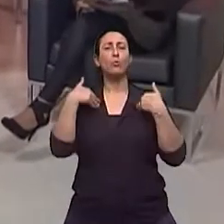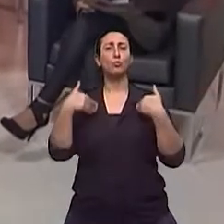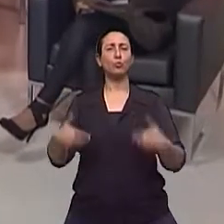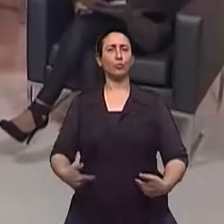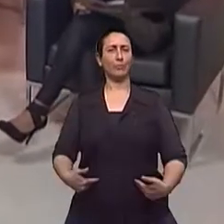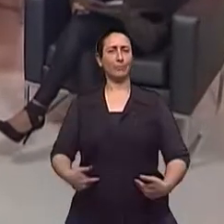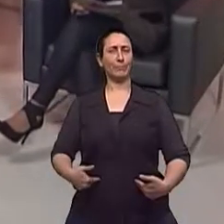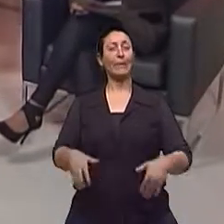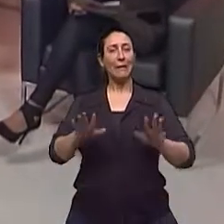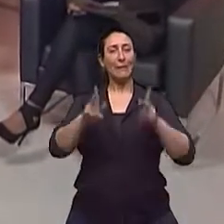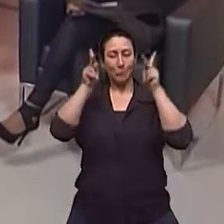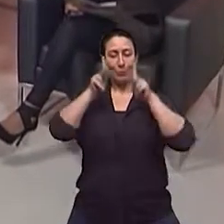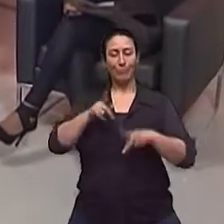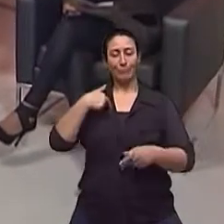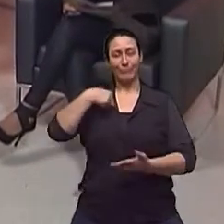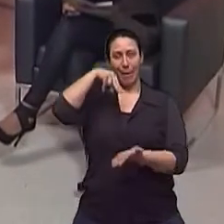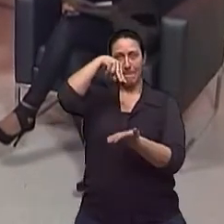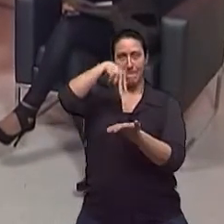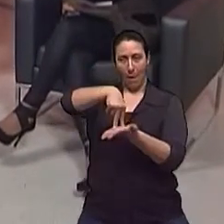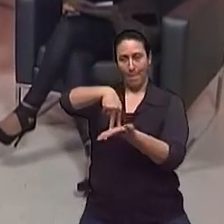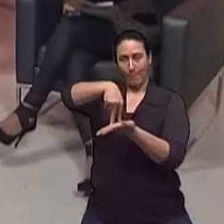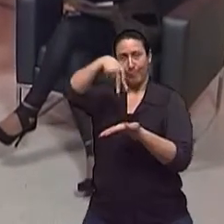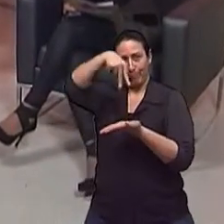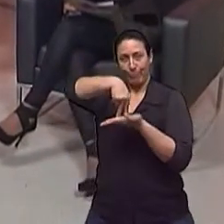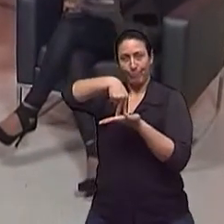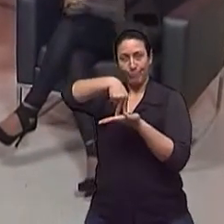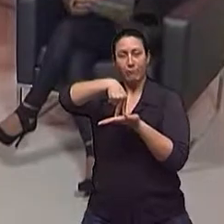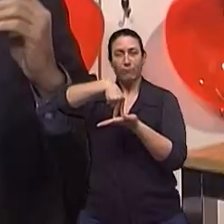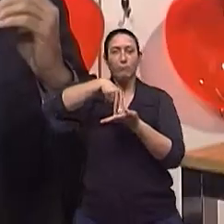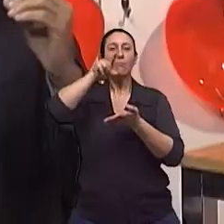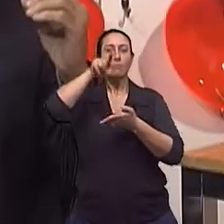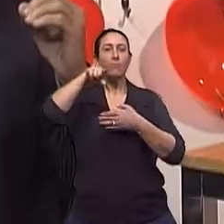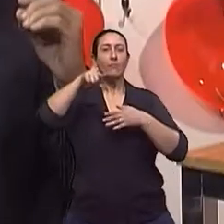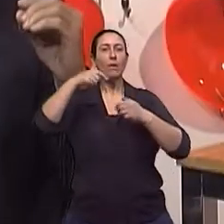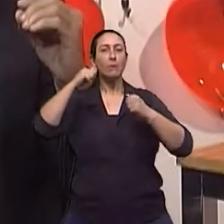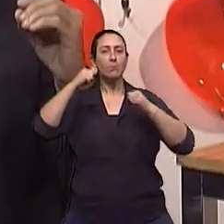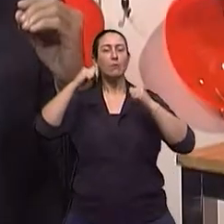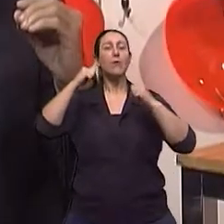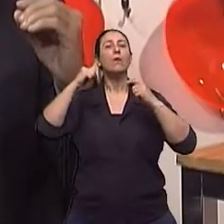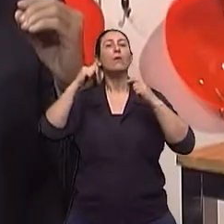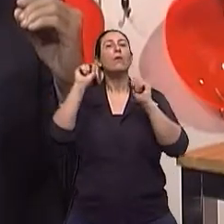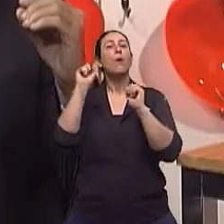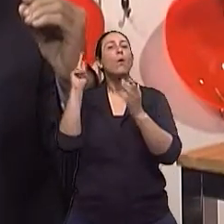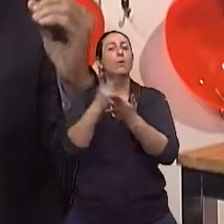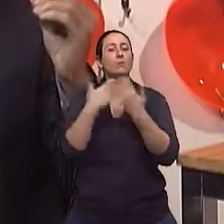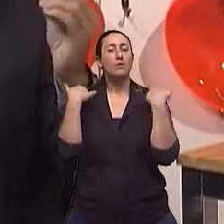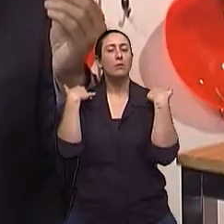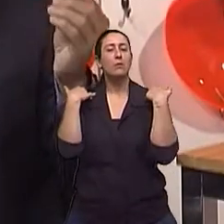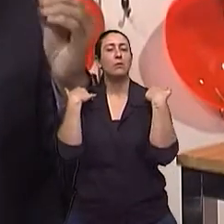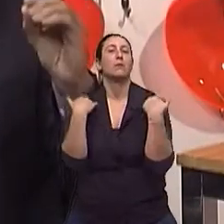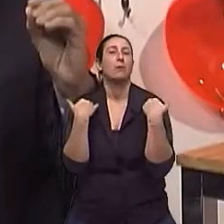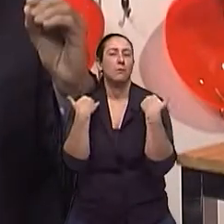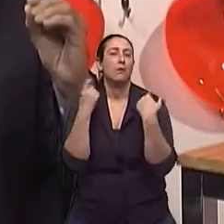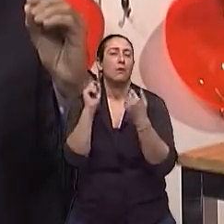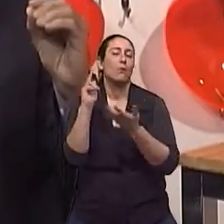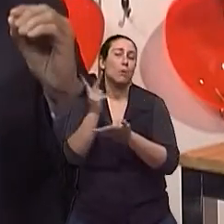postural, o é é isso? Quando a pessoa fica de pé, a pressão sistólica, que é aquela mais alta, cai em mais do que